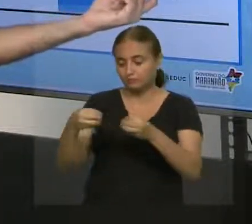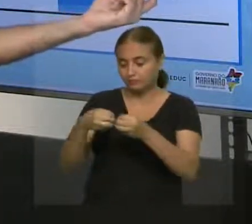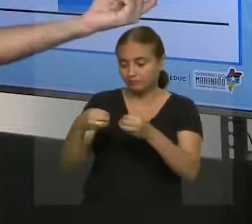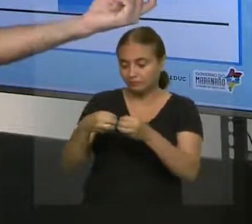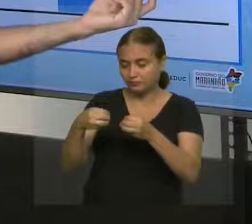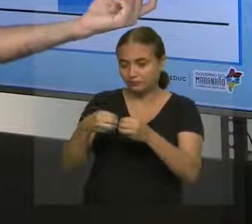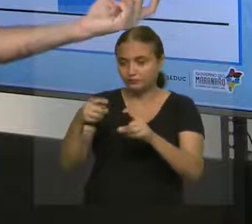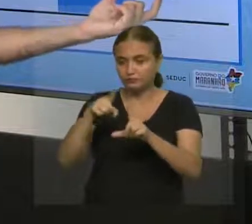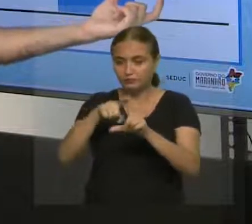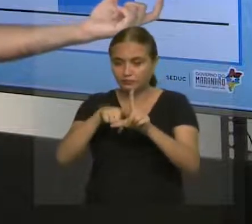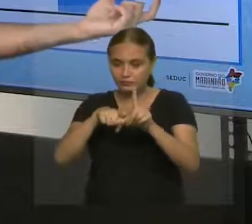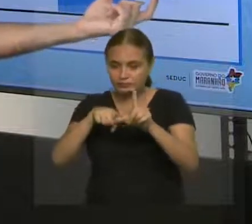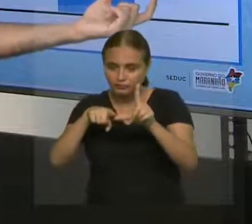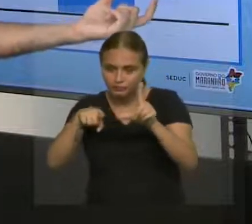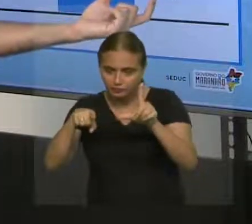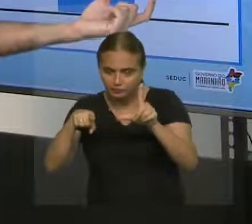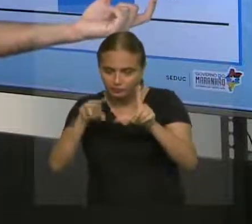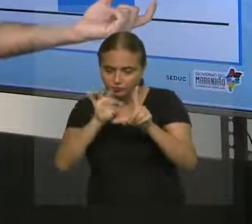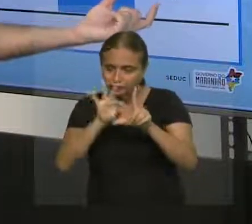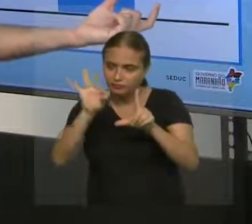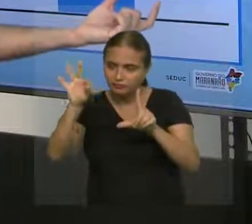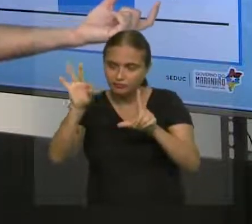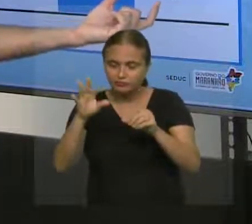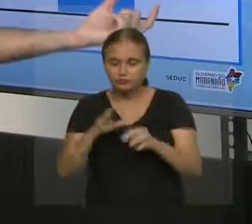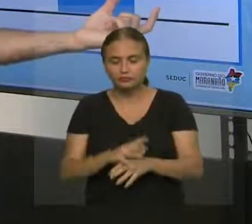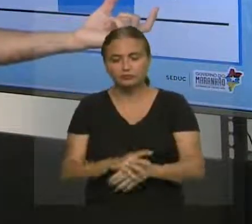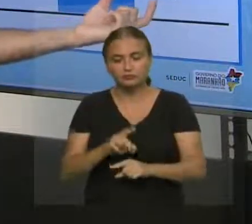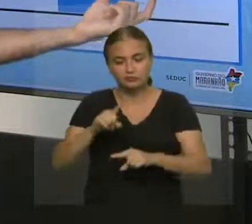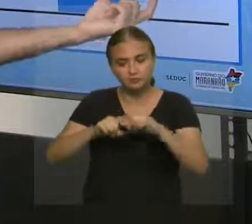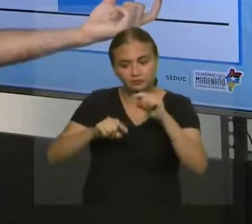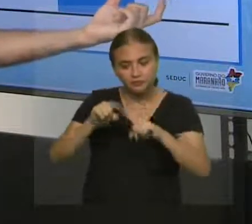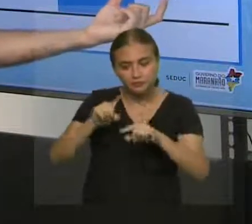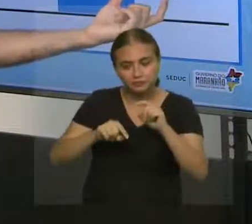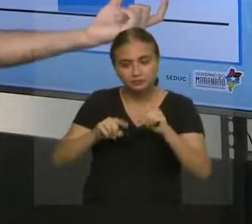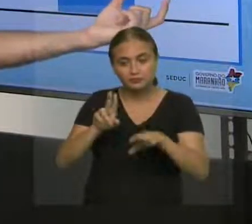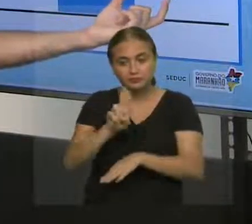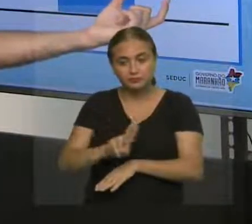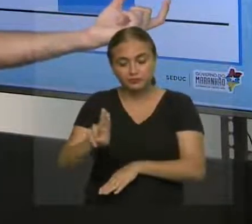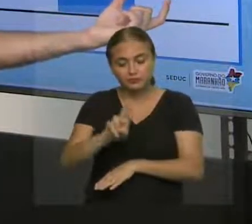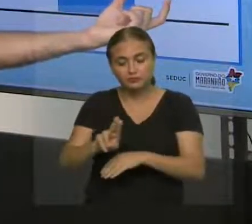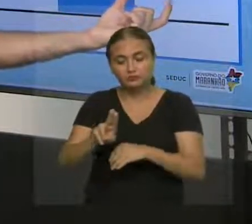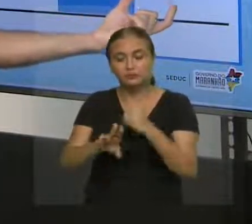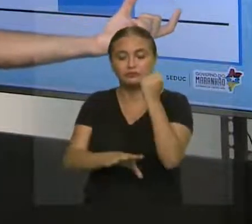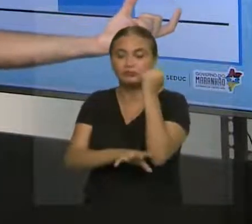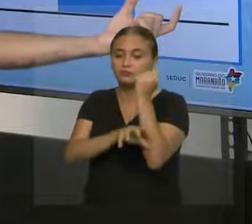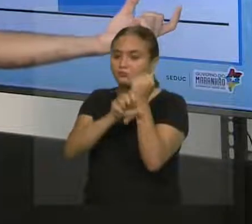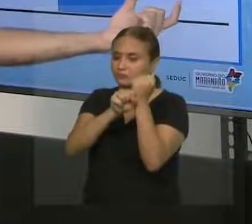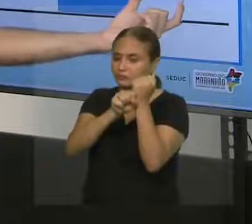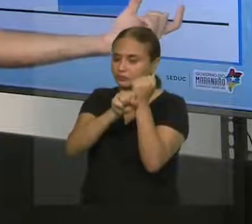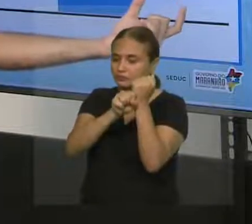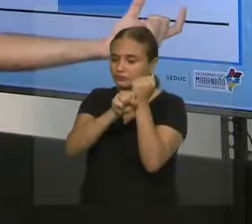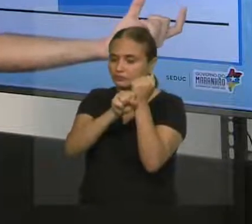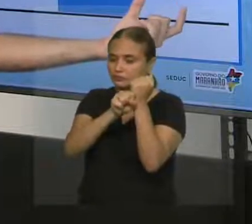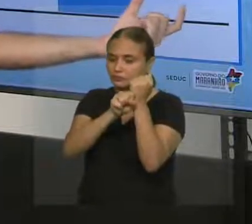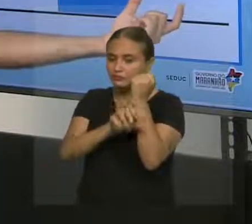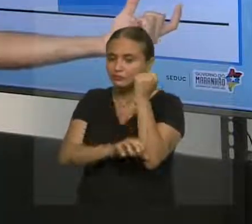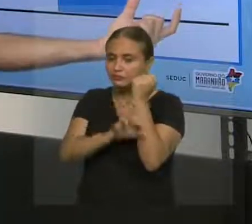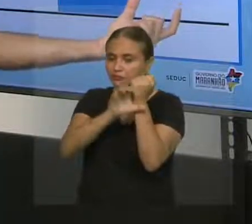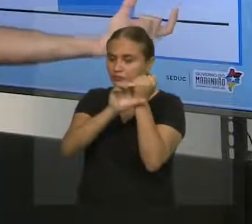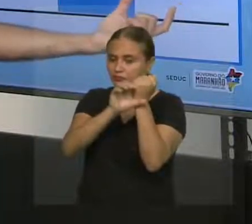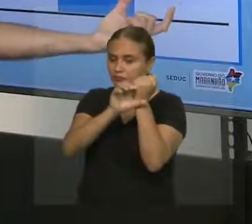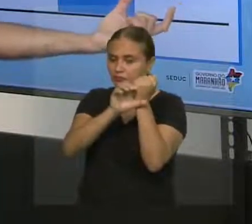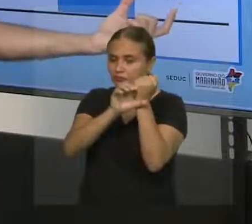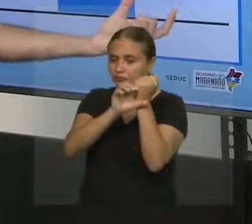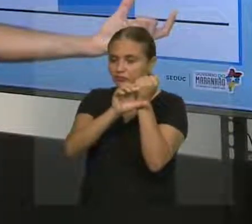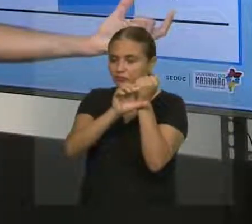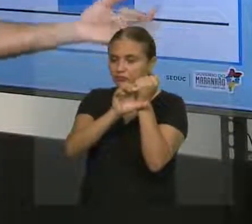do ângulo, geralmente, geralmente não. A componente que estiver próxima do ângulo, eu uso para cosseno. Então, eu vou colocar assim, F de X é quem? É